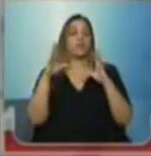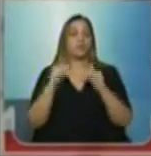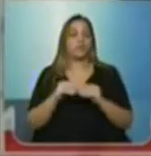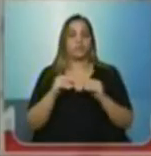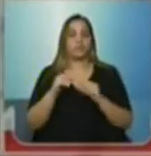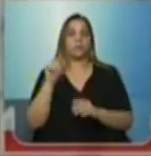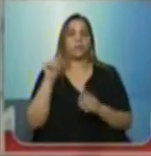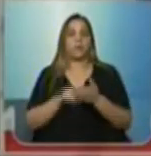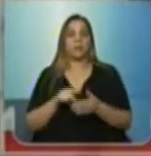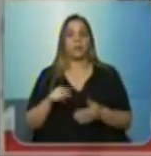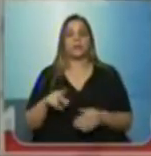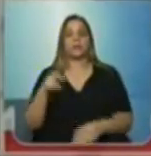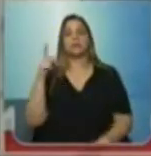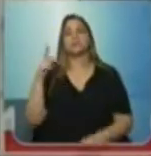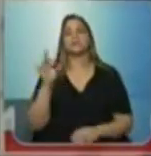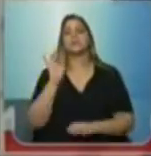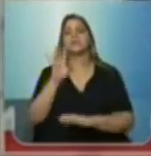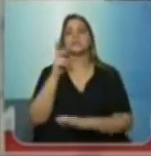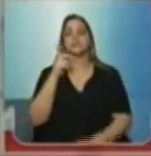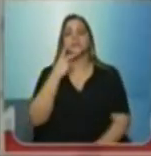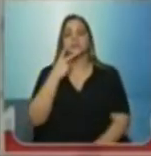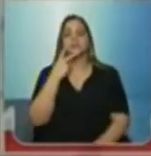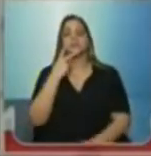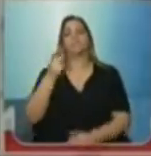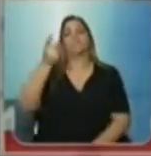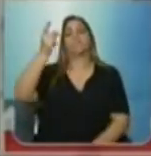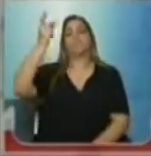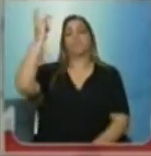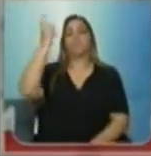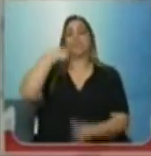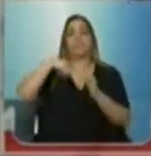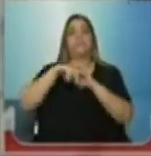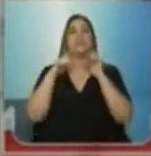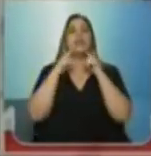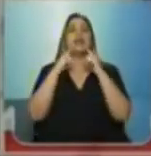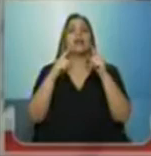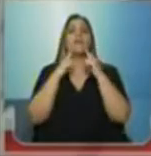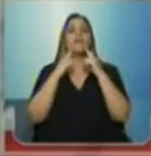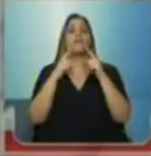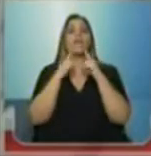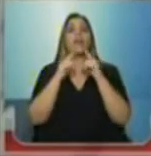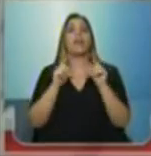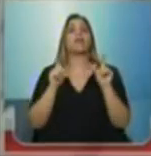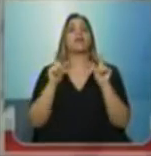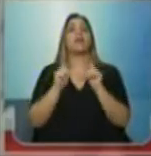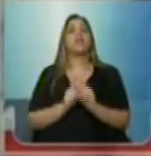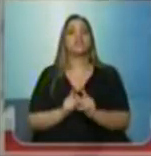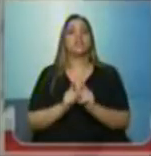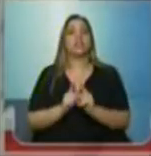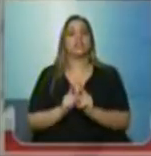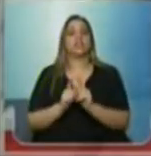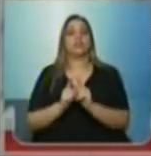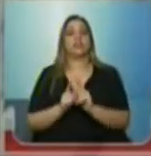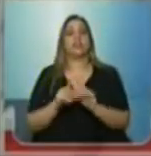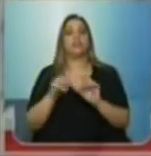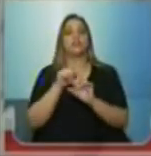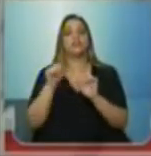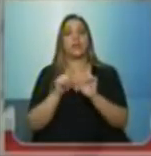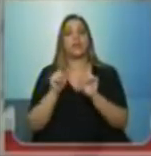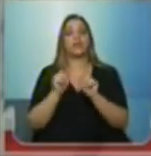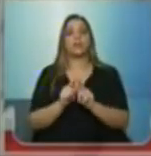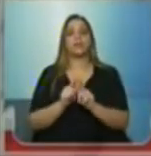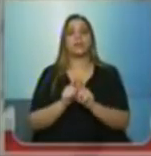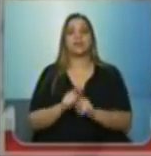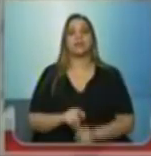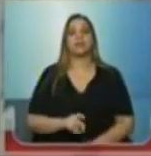só confirma o que nós estamos dizendo aqui há muito tempo, denunciando pela tribuna, na Comissão de Educação, junto com as entidades